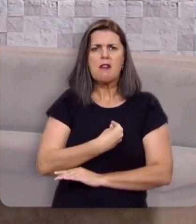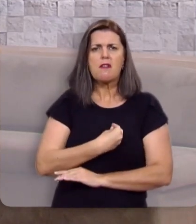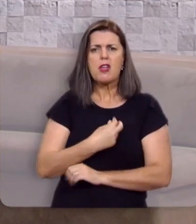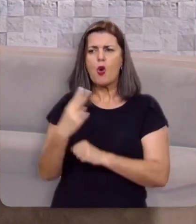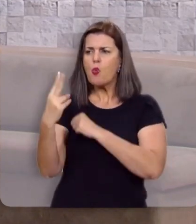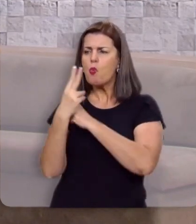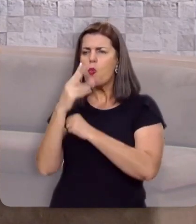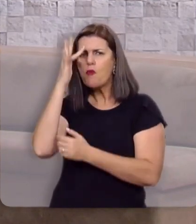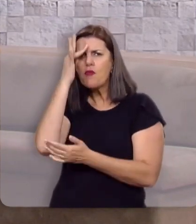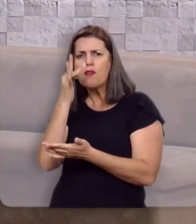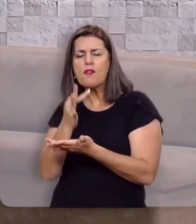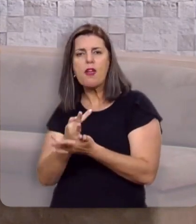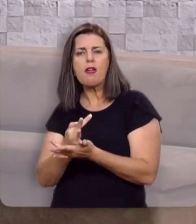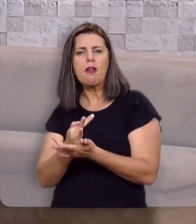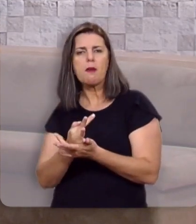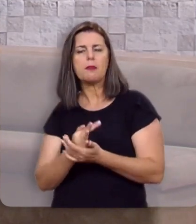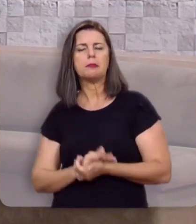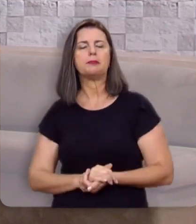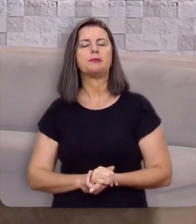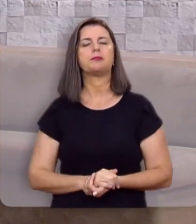eu guardei a fé.